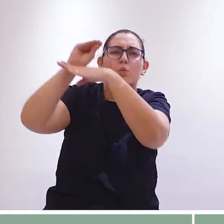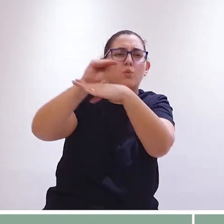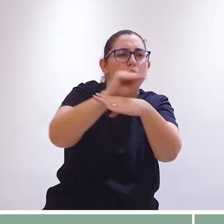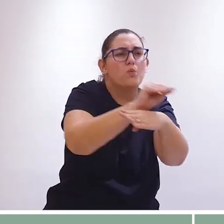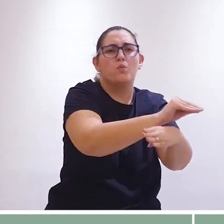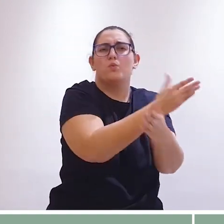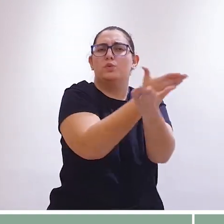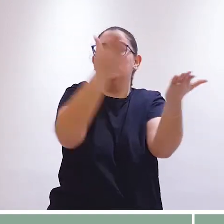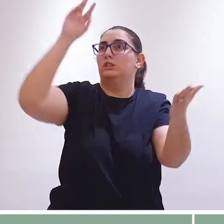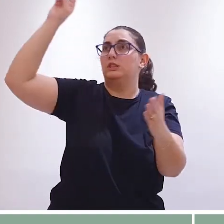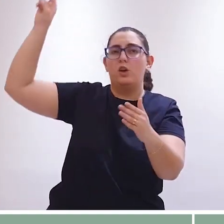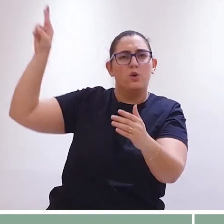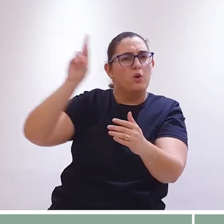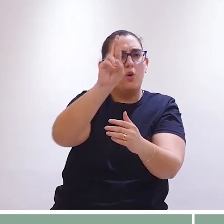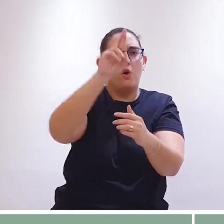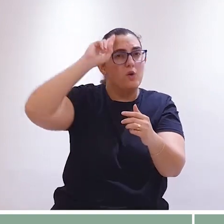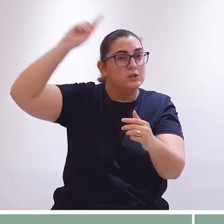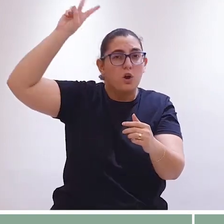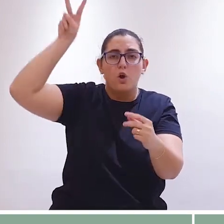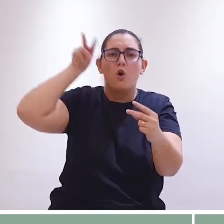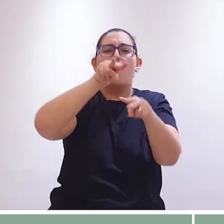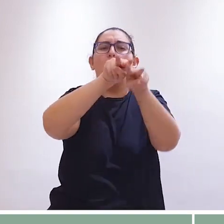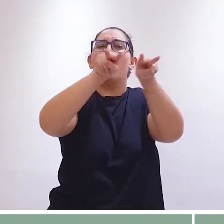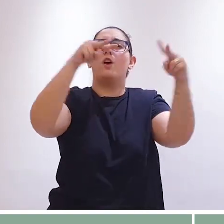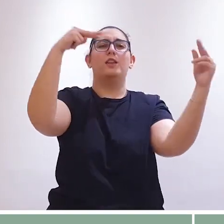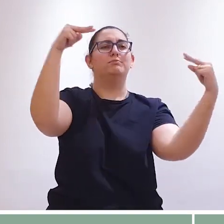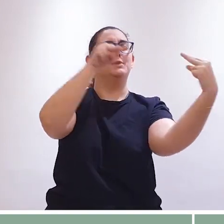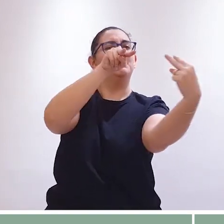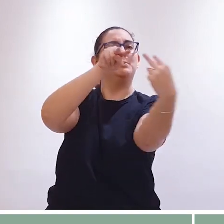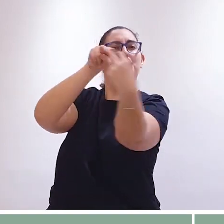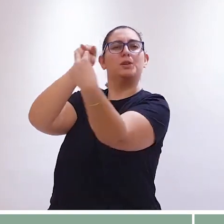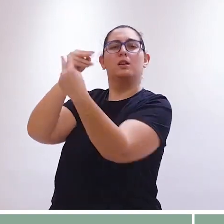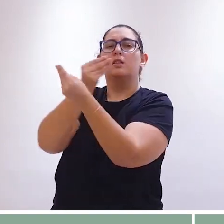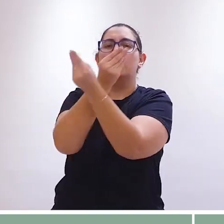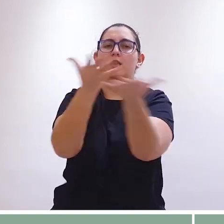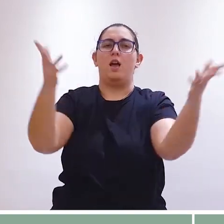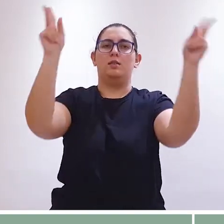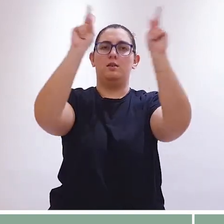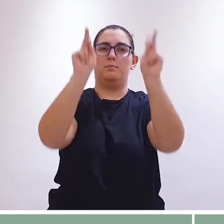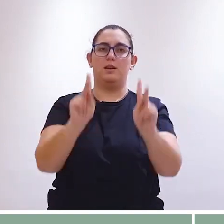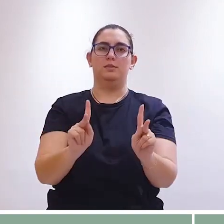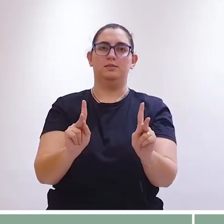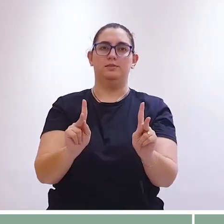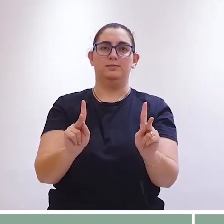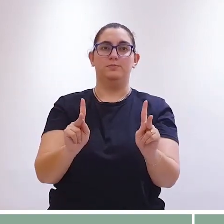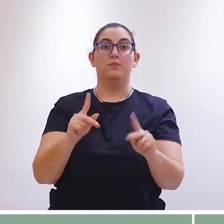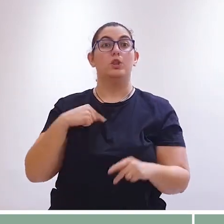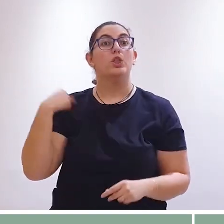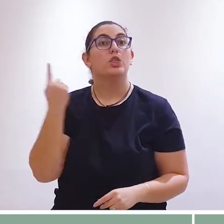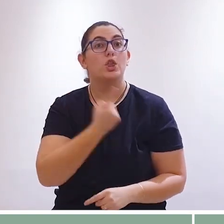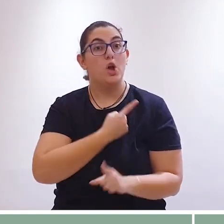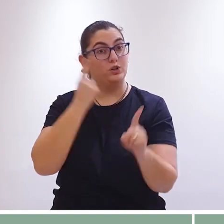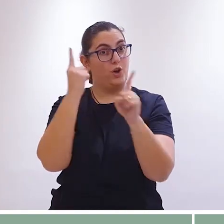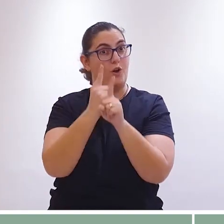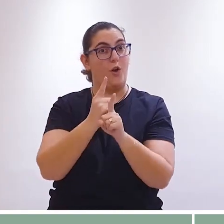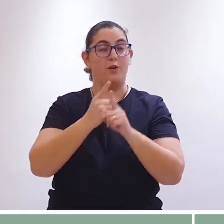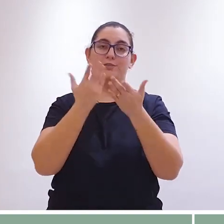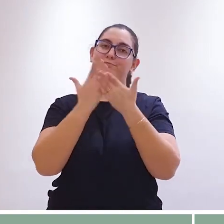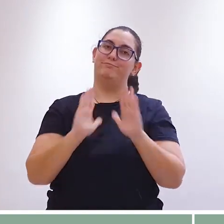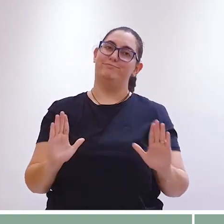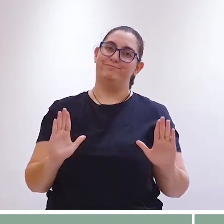se compadeça de vós. O Senhor volte para vós o seu rosto e vos dê a paz.